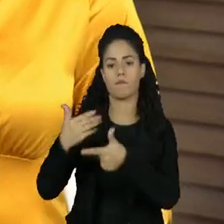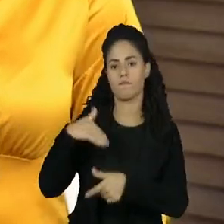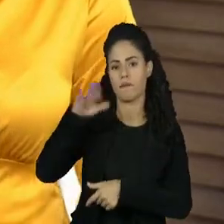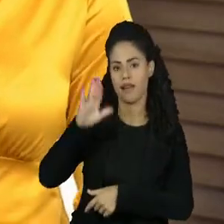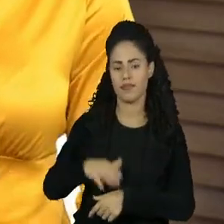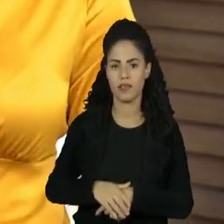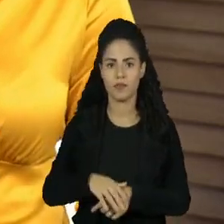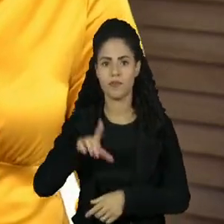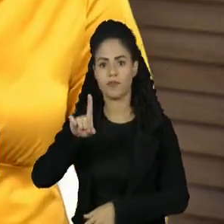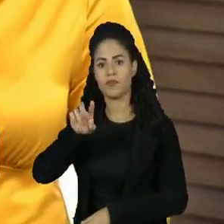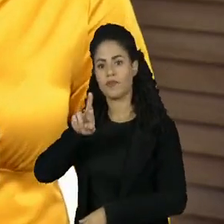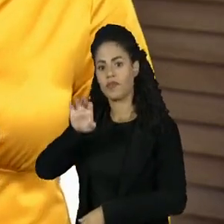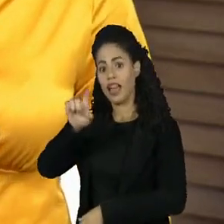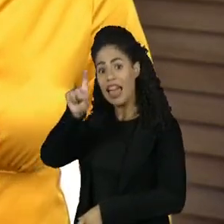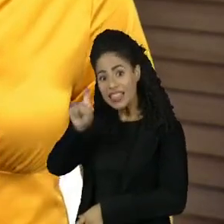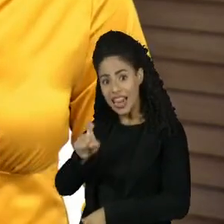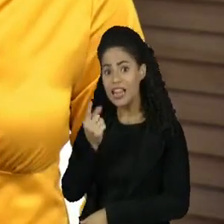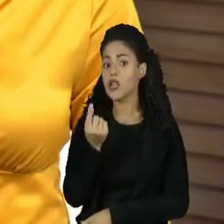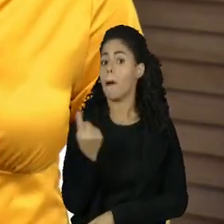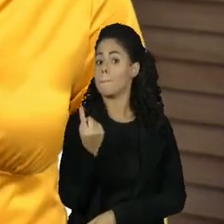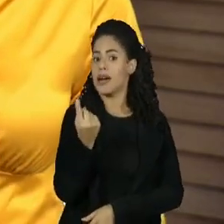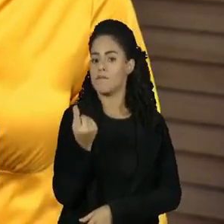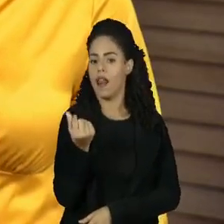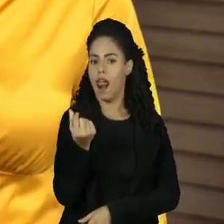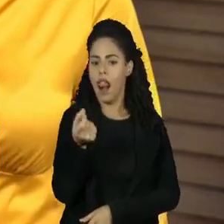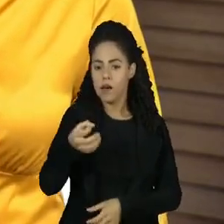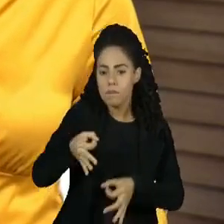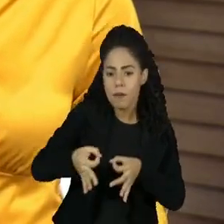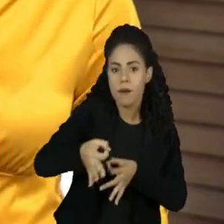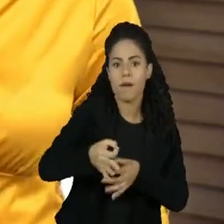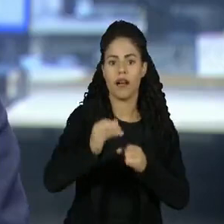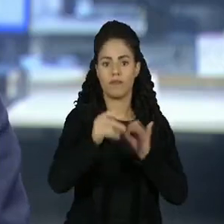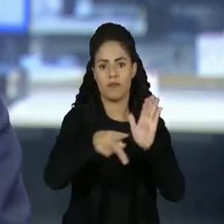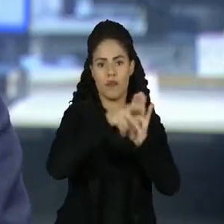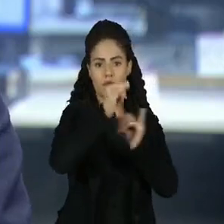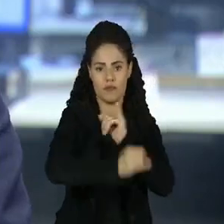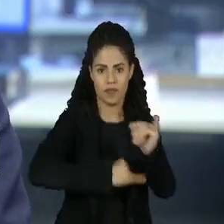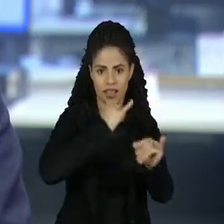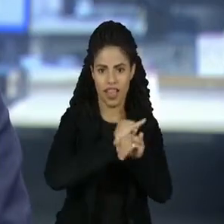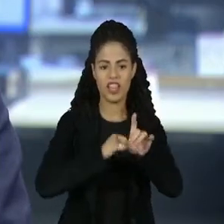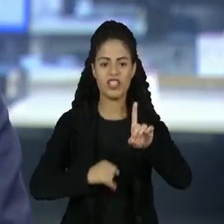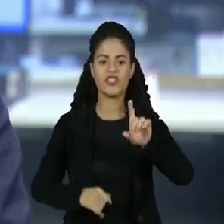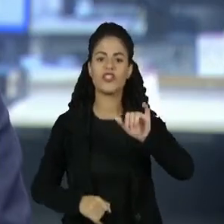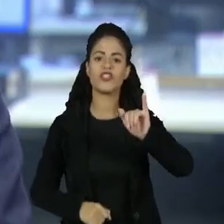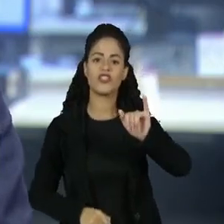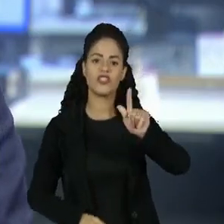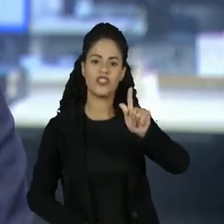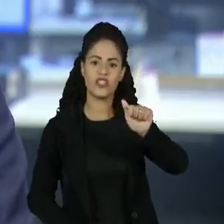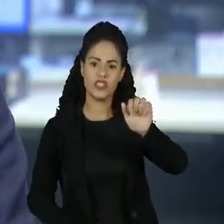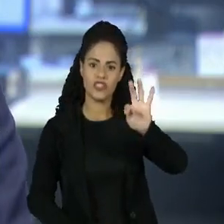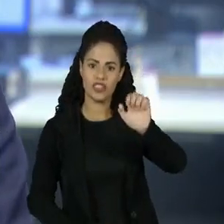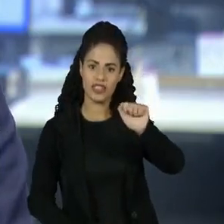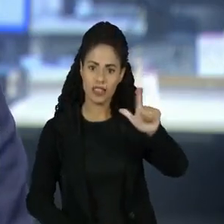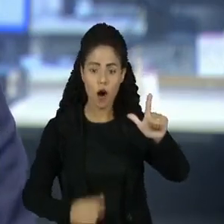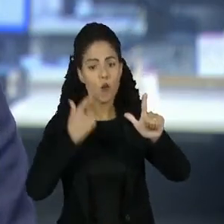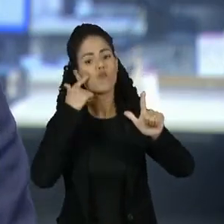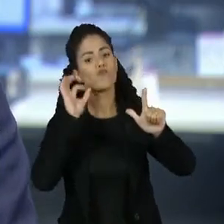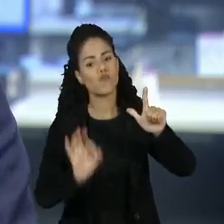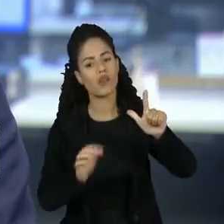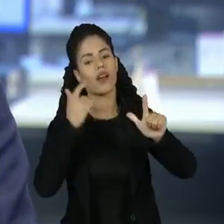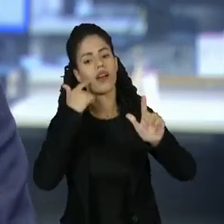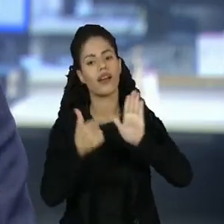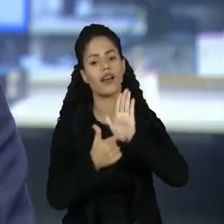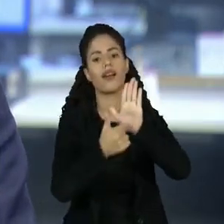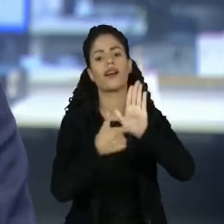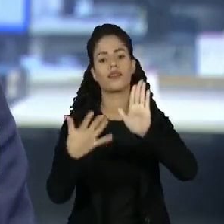DREX é o nome da primeira moeda virtual oficial do Brasil. Em testes desde o início do ano, o real digital deve